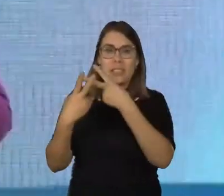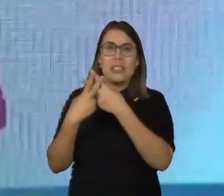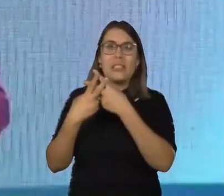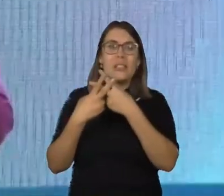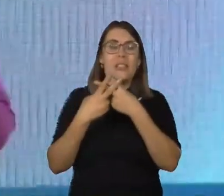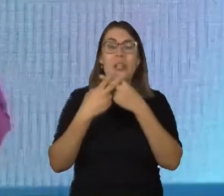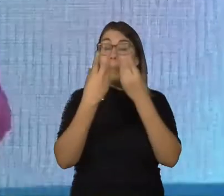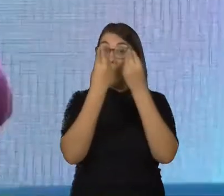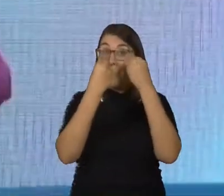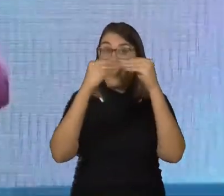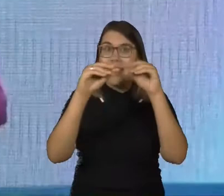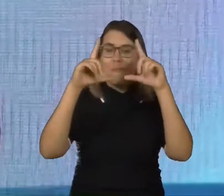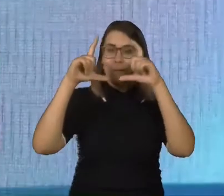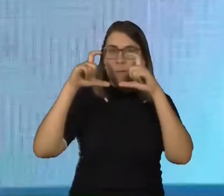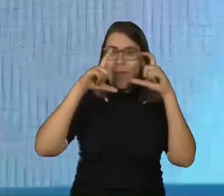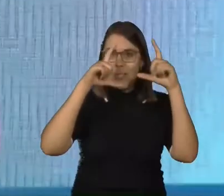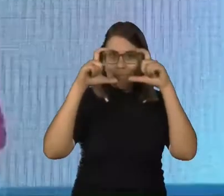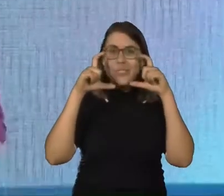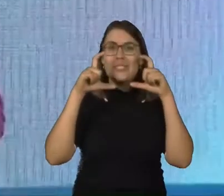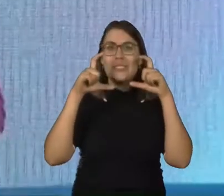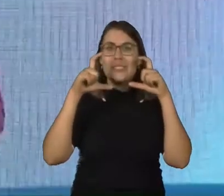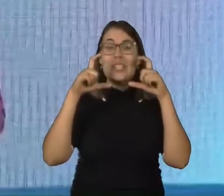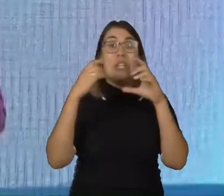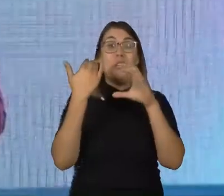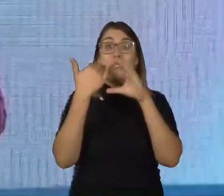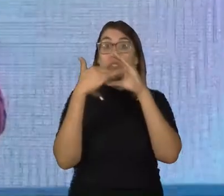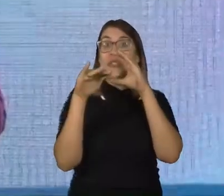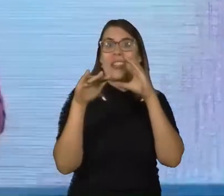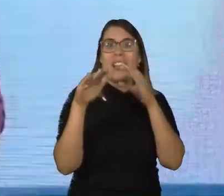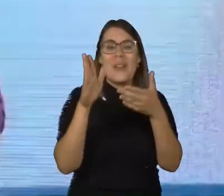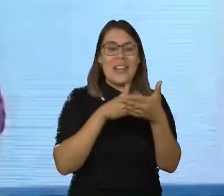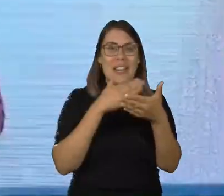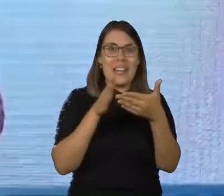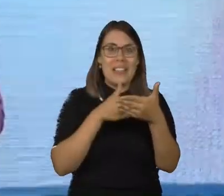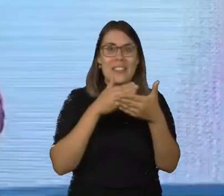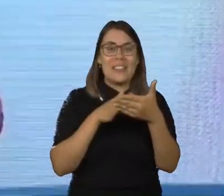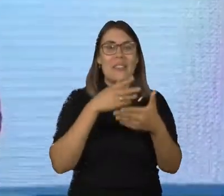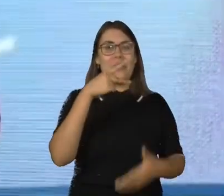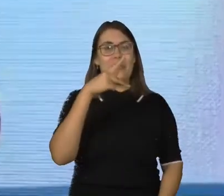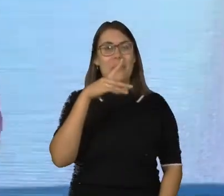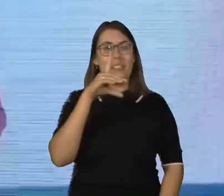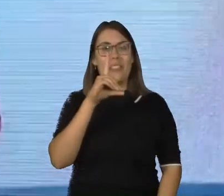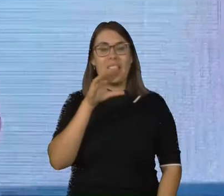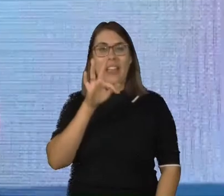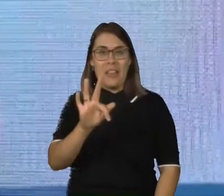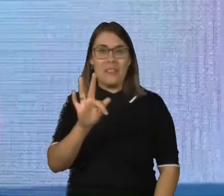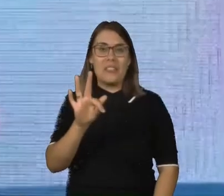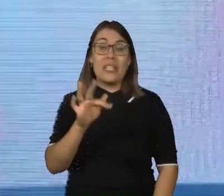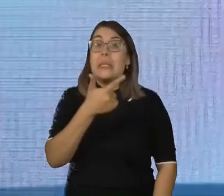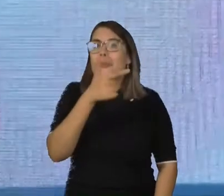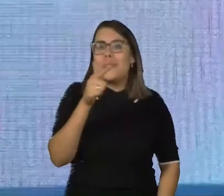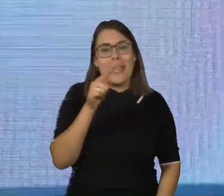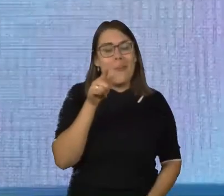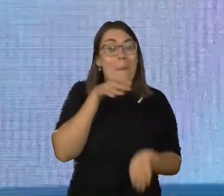e mandar para mim uma foto que você fez a técnica, eu mando esse livro para você em PDF. Até porque eu não tenho mais, estourou as